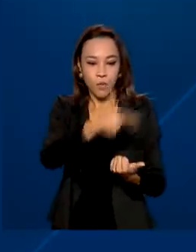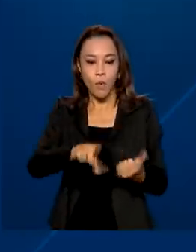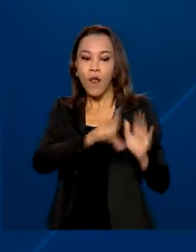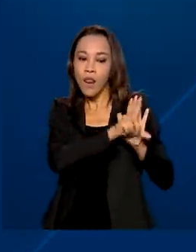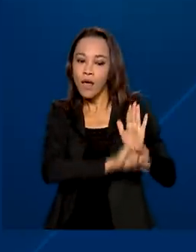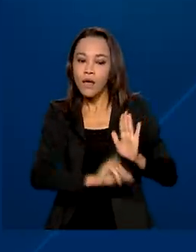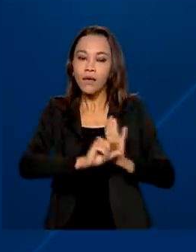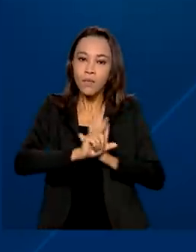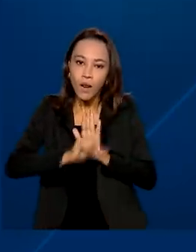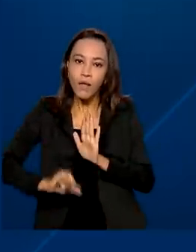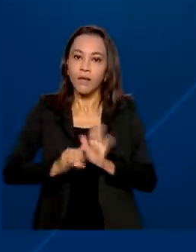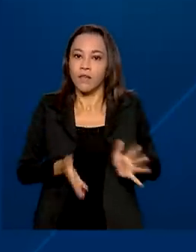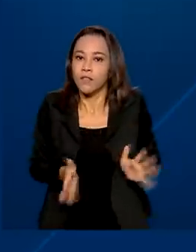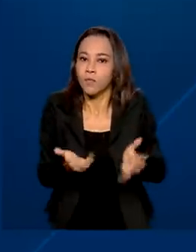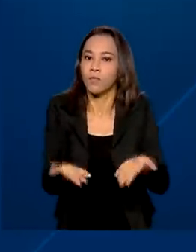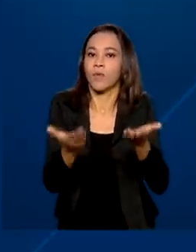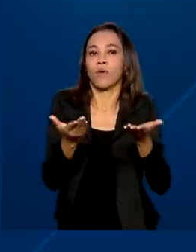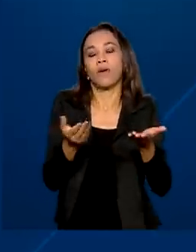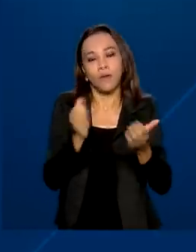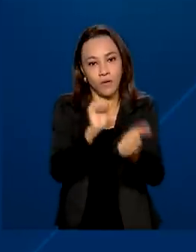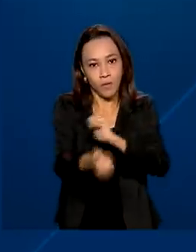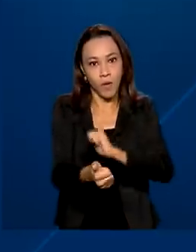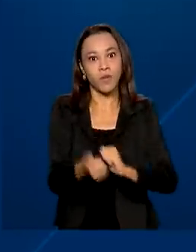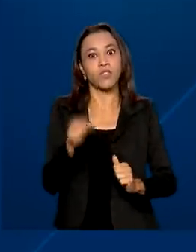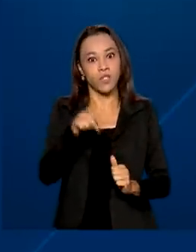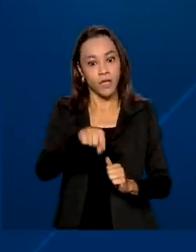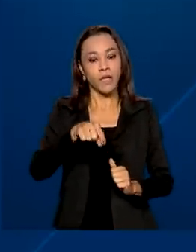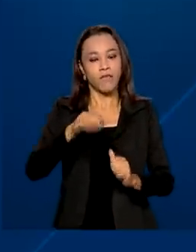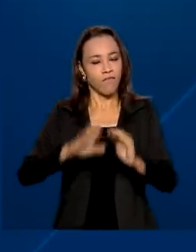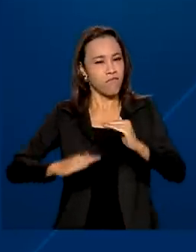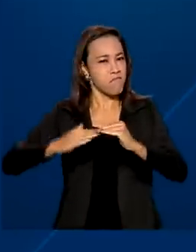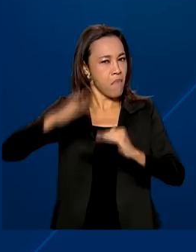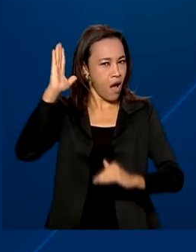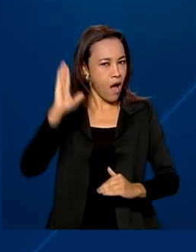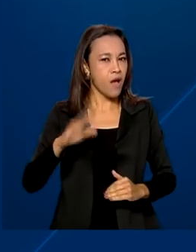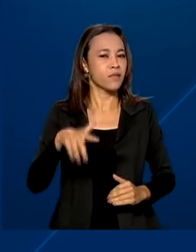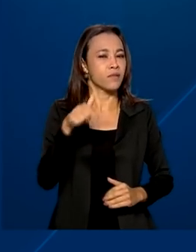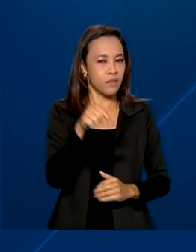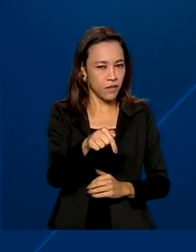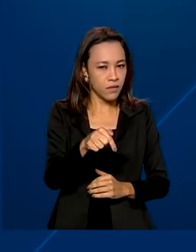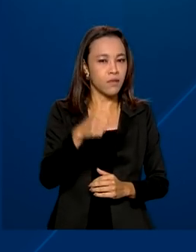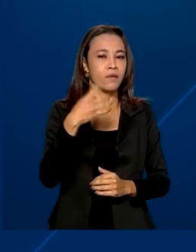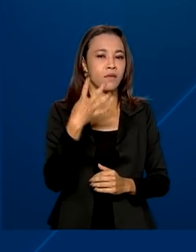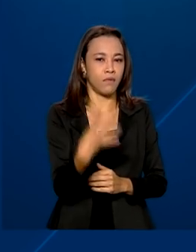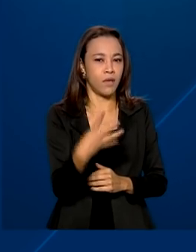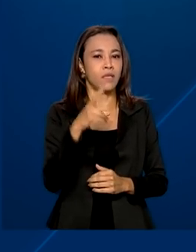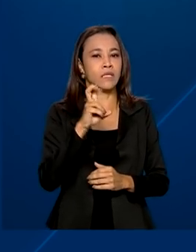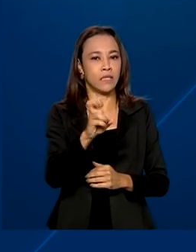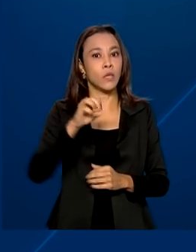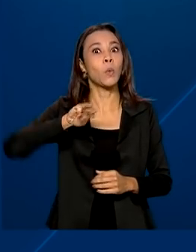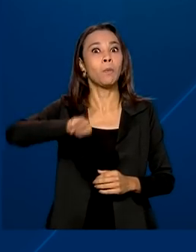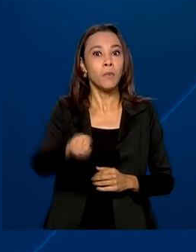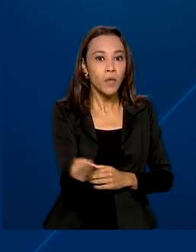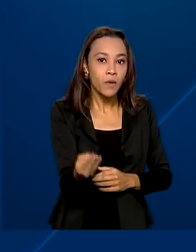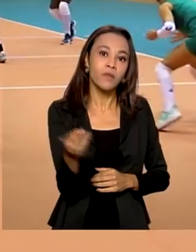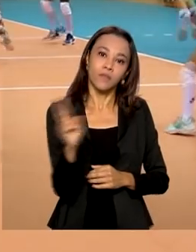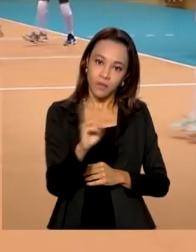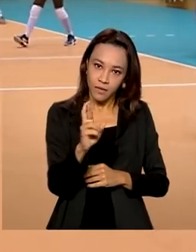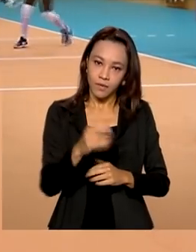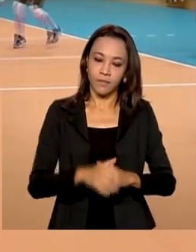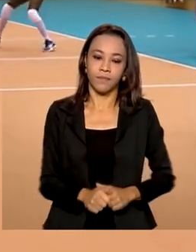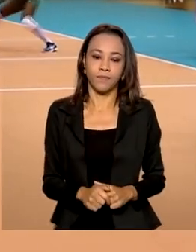Incentivo ao Esporte ao Bolsa Atleta, os incentivos ultrapassam 745 milhões de reais.